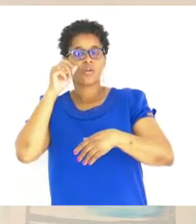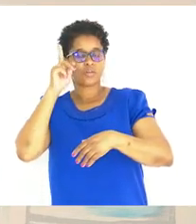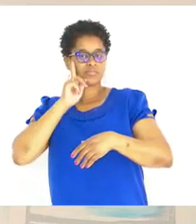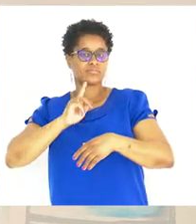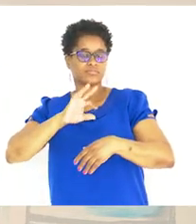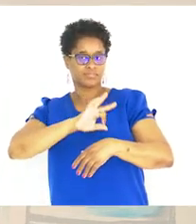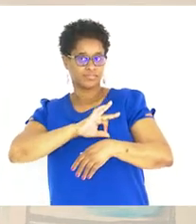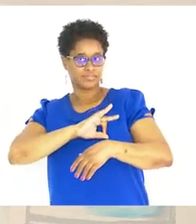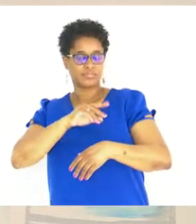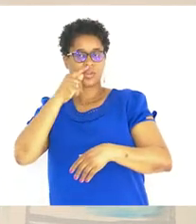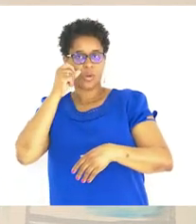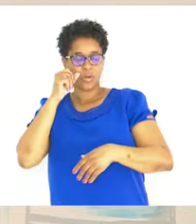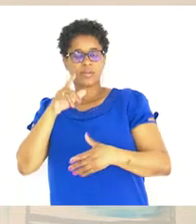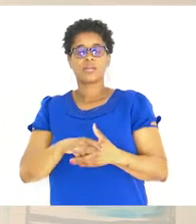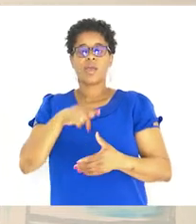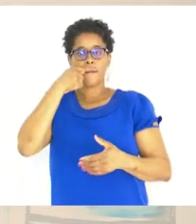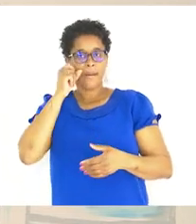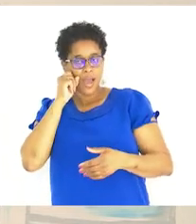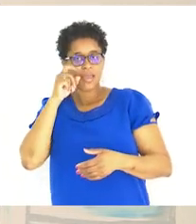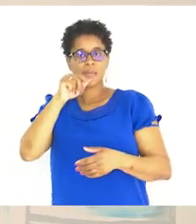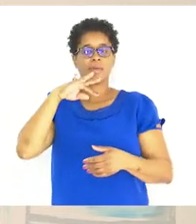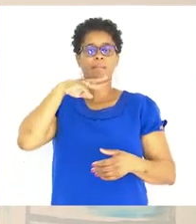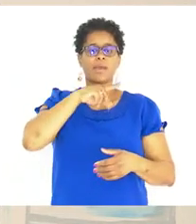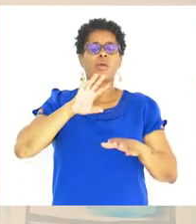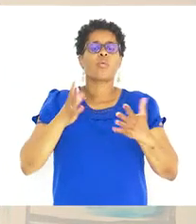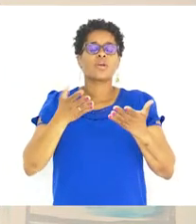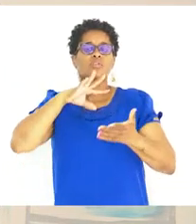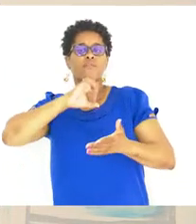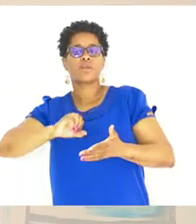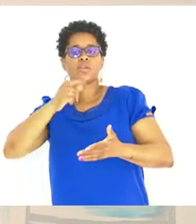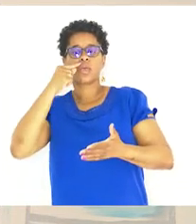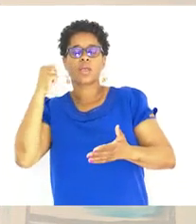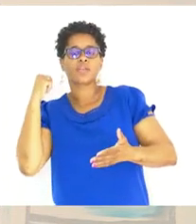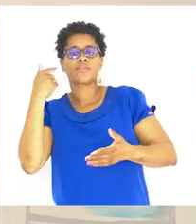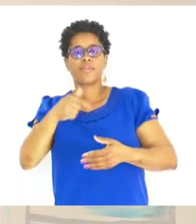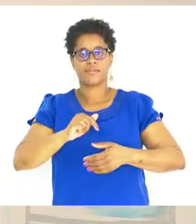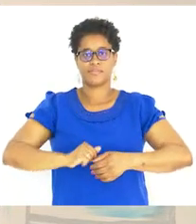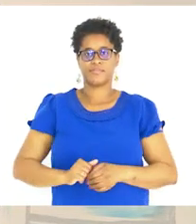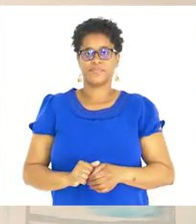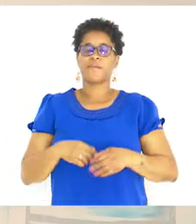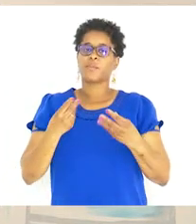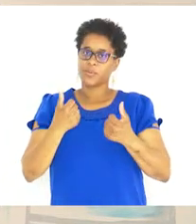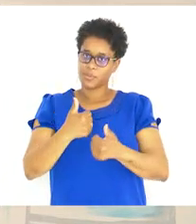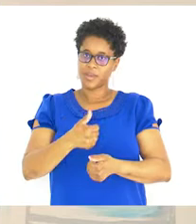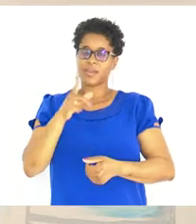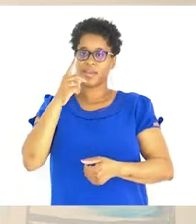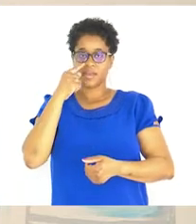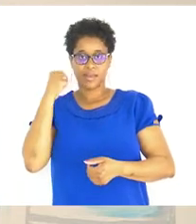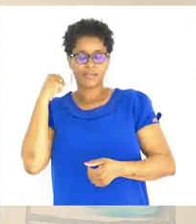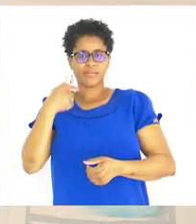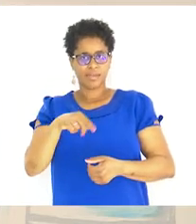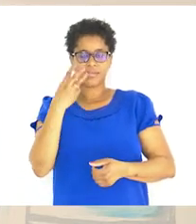esta senhora Que é o pai E a mãe Quantos filhos Que eles têm? Muito bem Eles têm